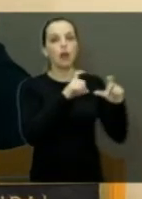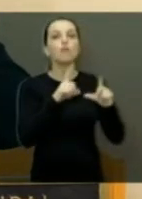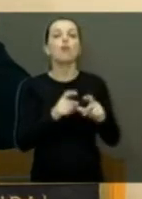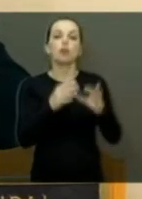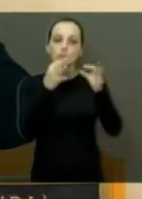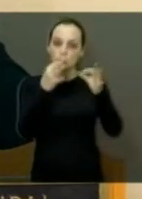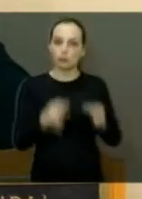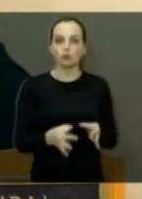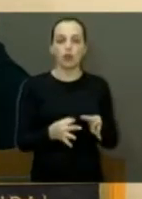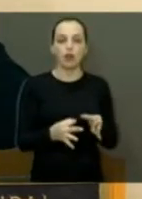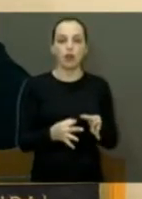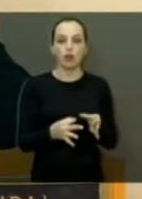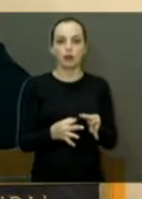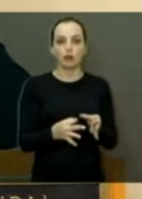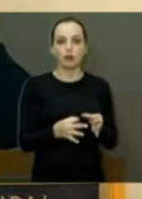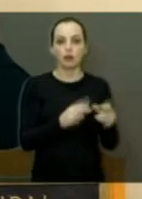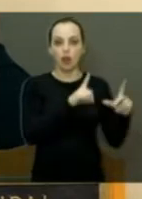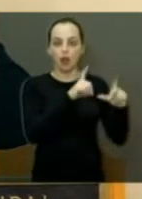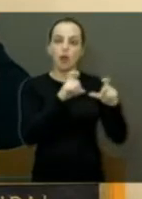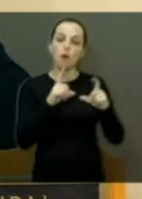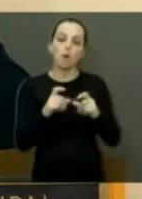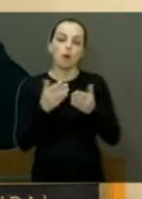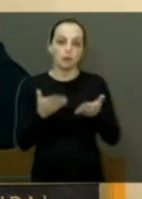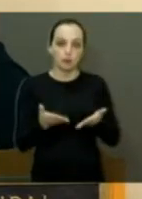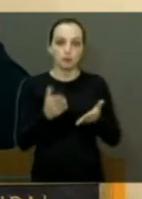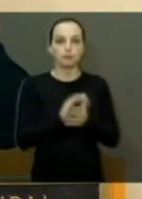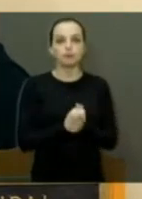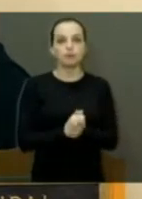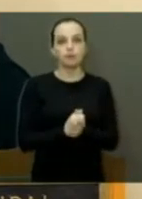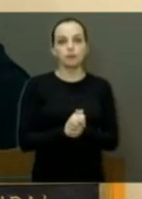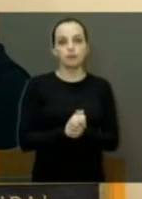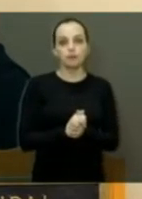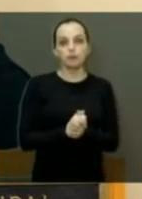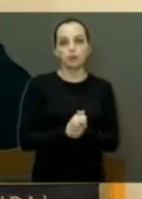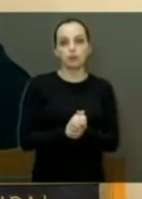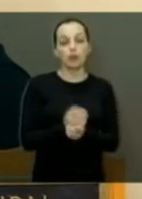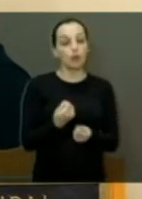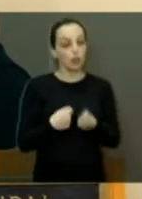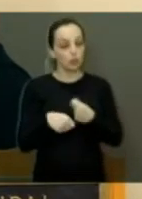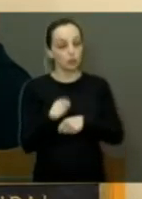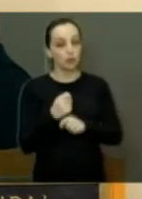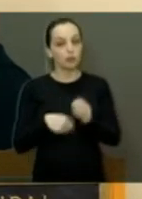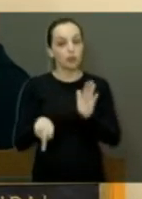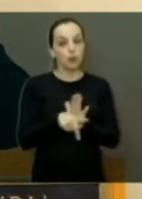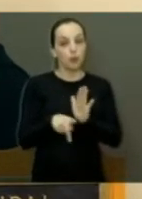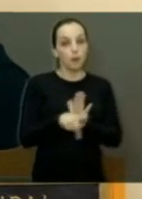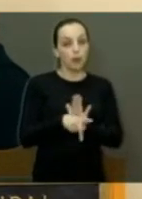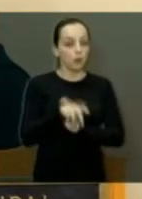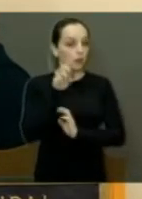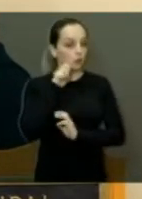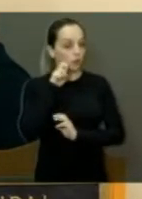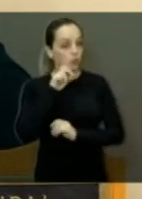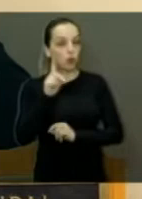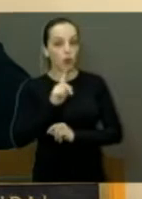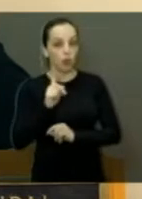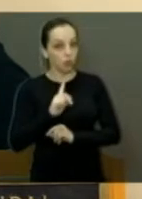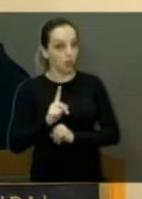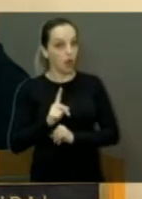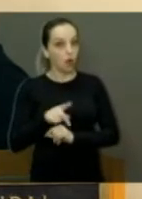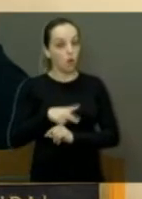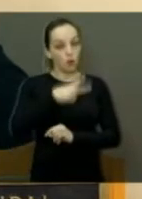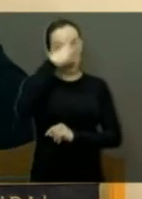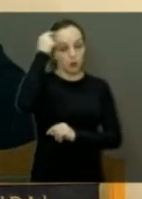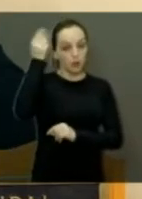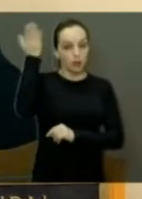época, esse veículo sobre a faixa. E não foi nessa administração aqui, não. Foi na administração passada.